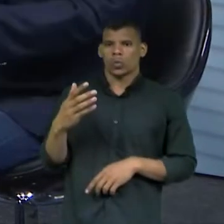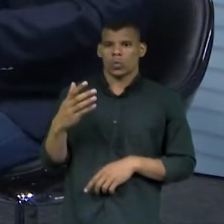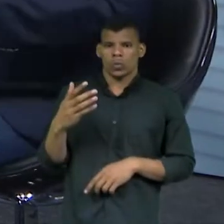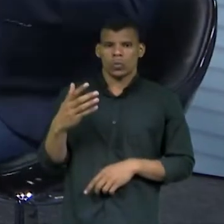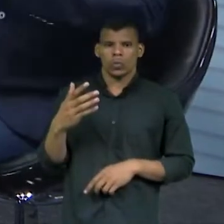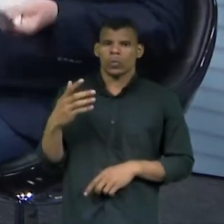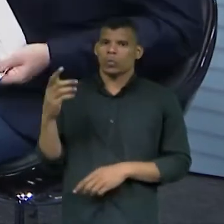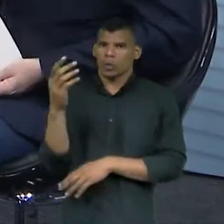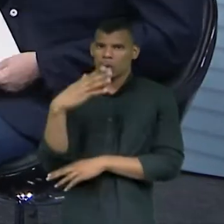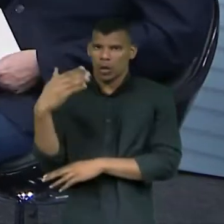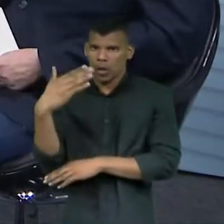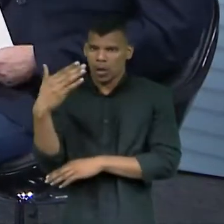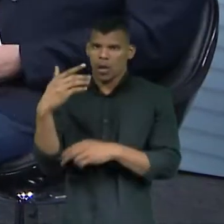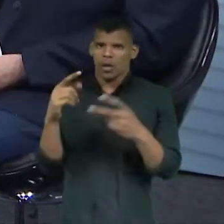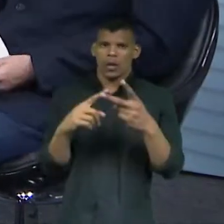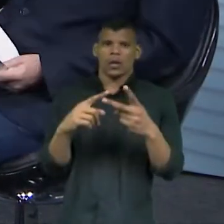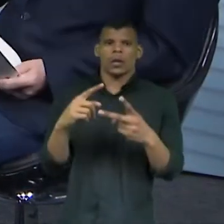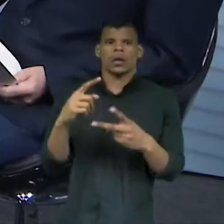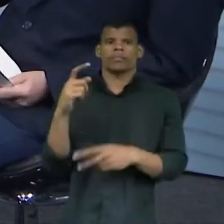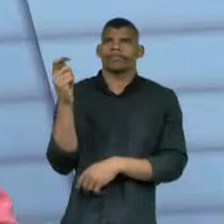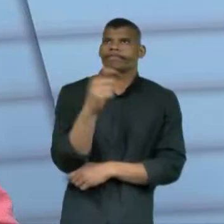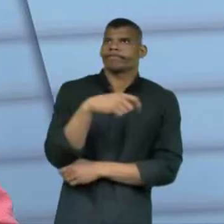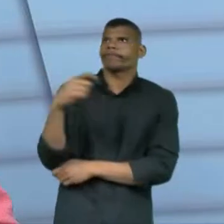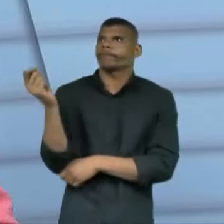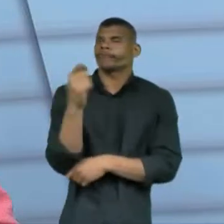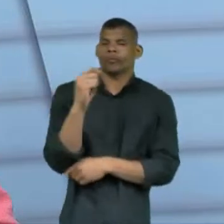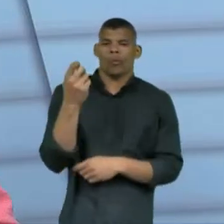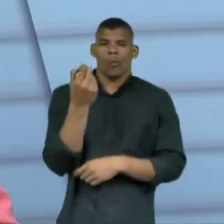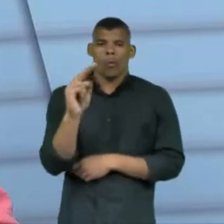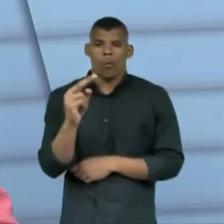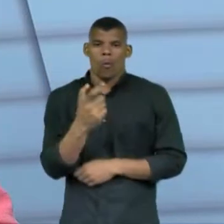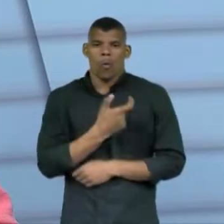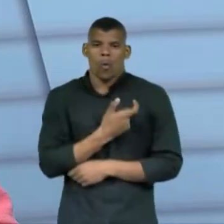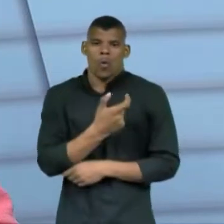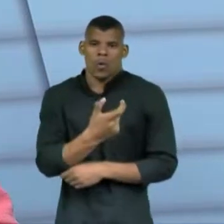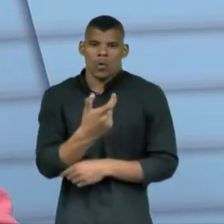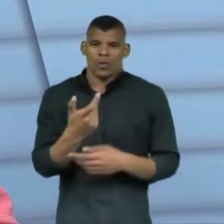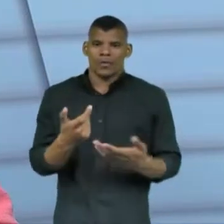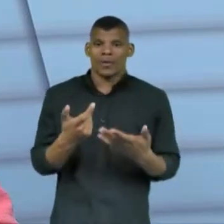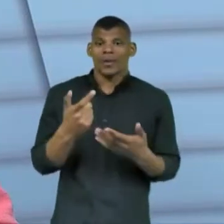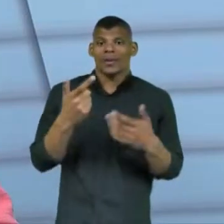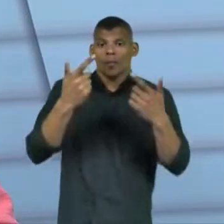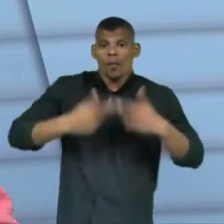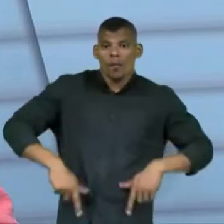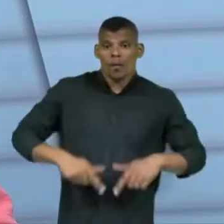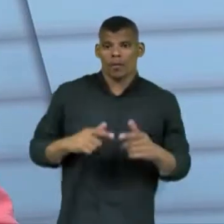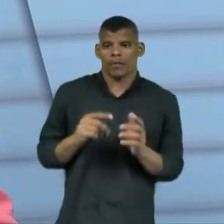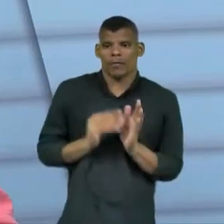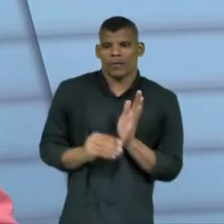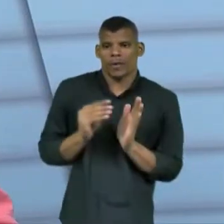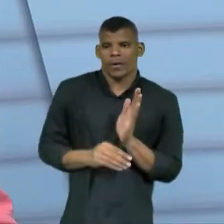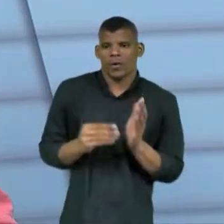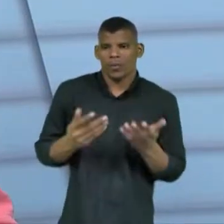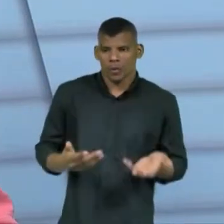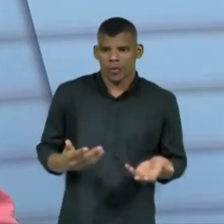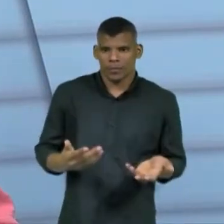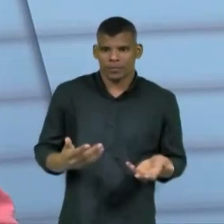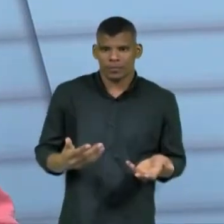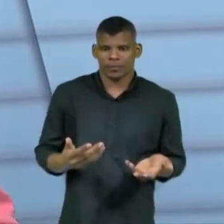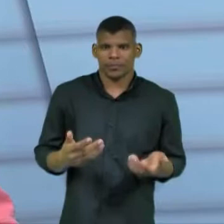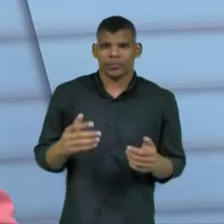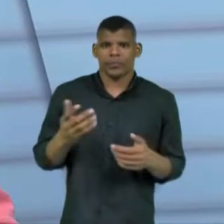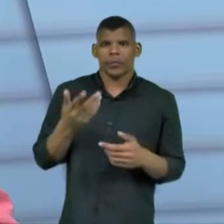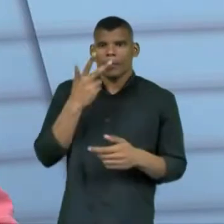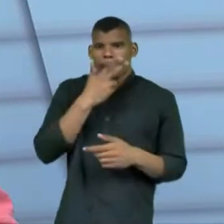afrontando o ambiente que é um ambiente público. É, verdade, ele quebra a isonomia dos candidatos. Então, ele está